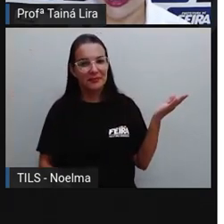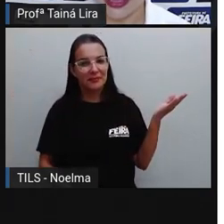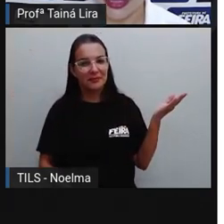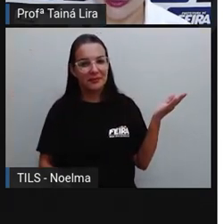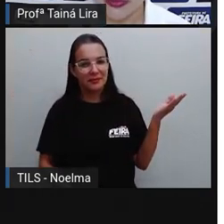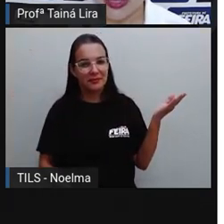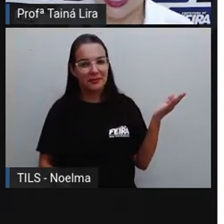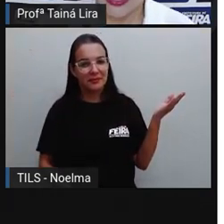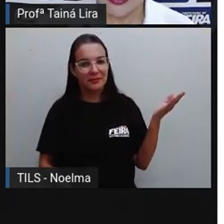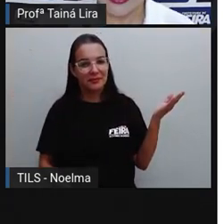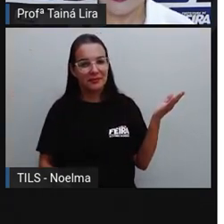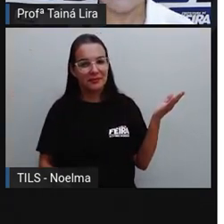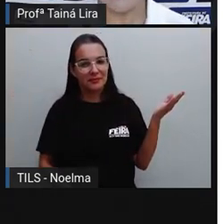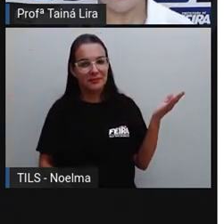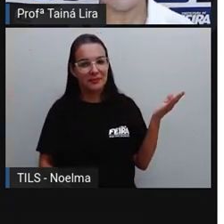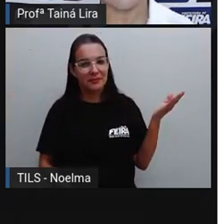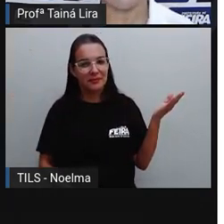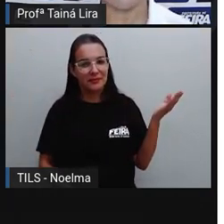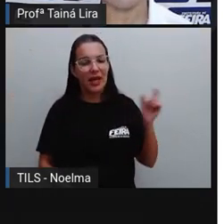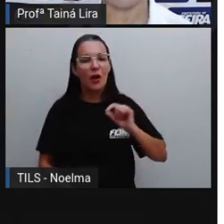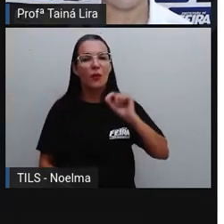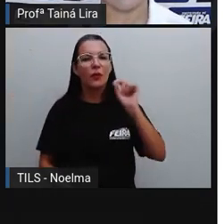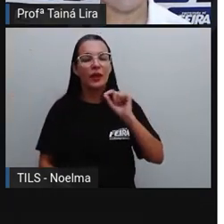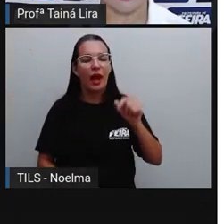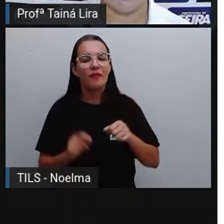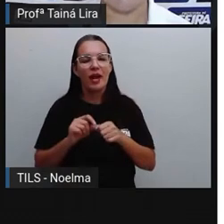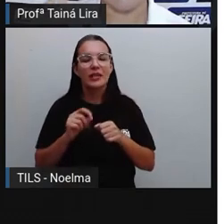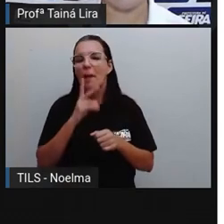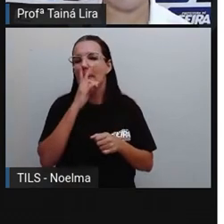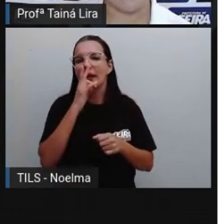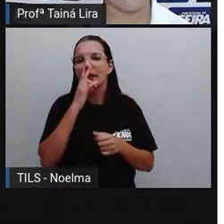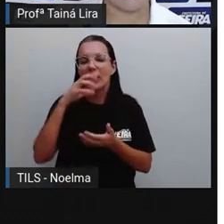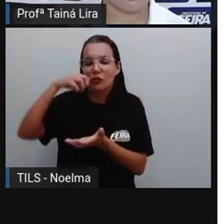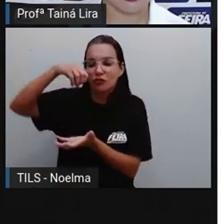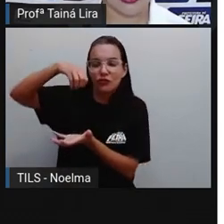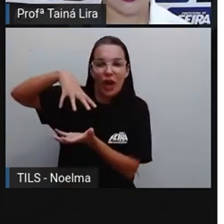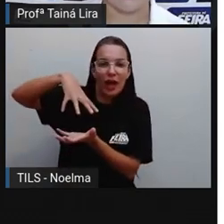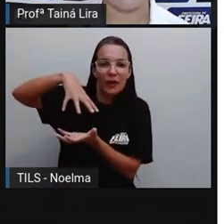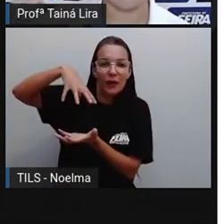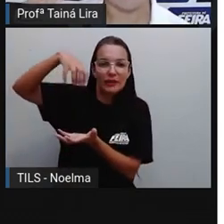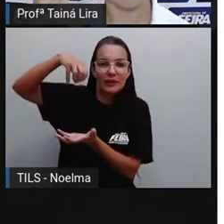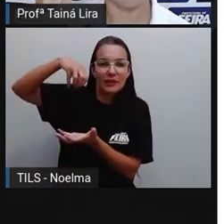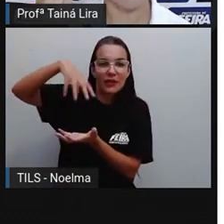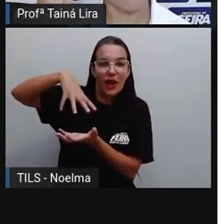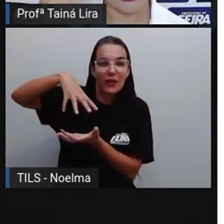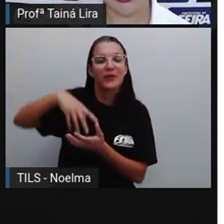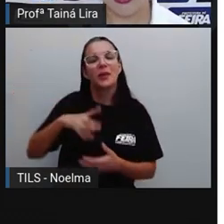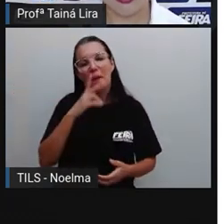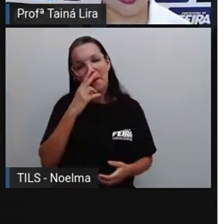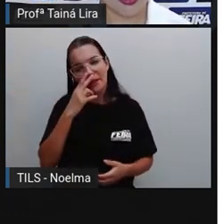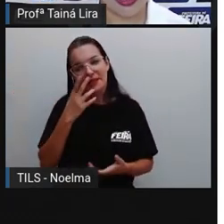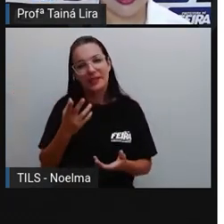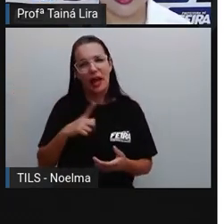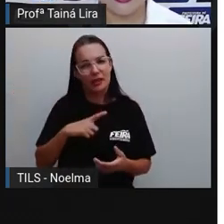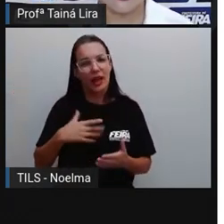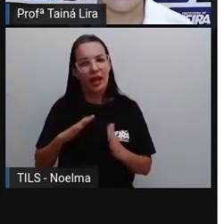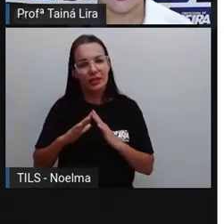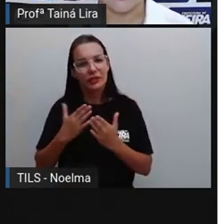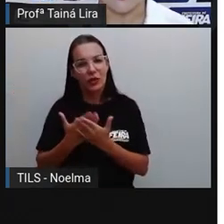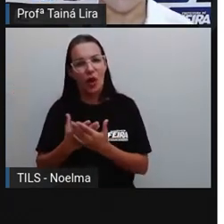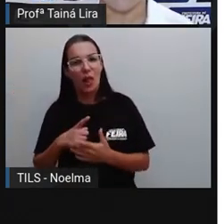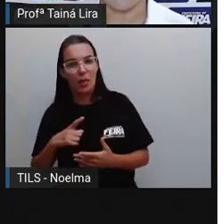Olha o que tá aqui. Esse aparelho, ele funcionava aí como uma impressora. Então, tinha muito nas escolas,